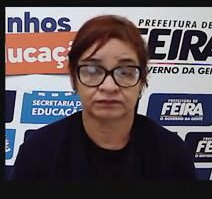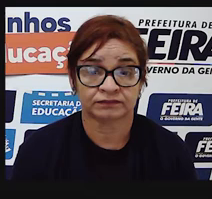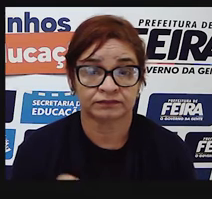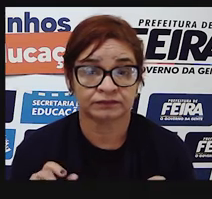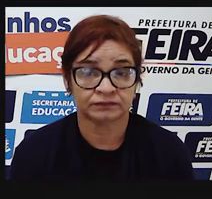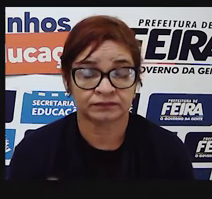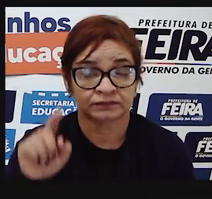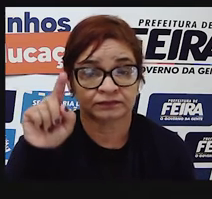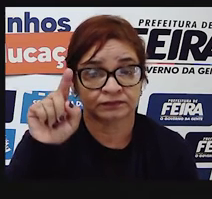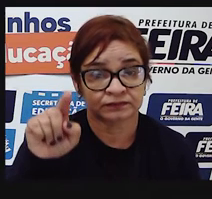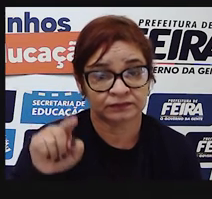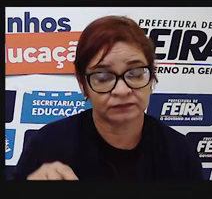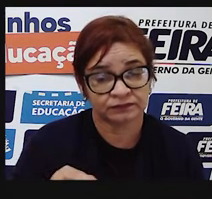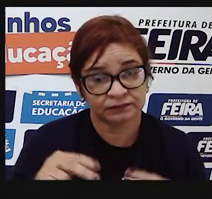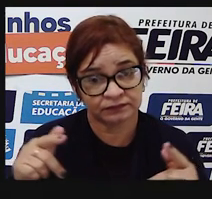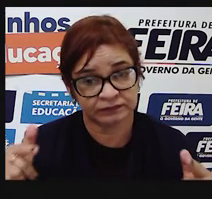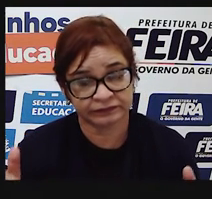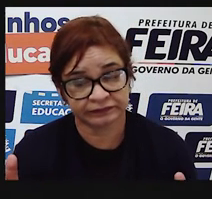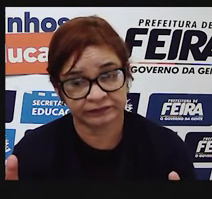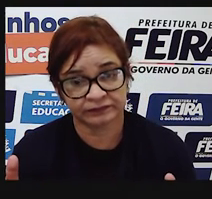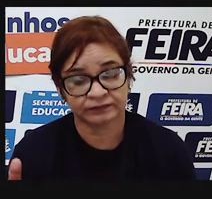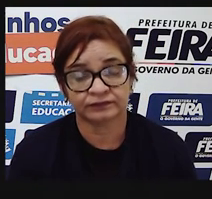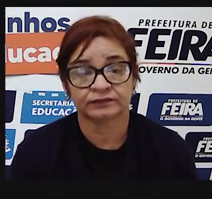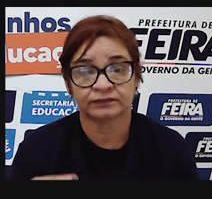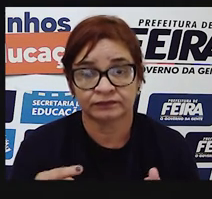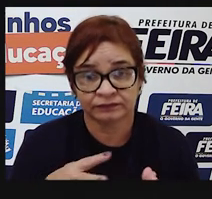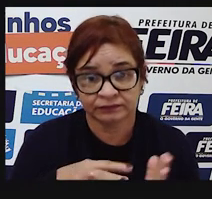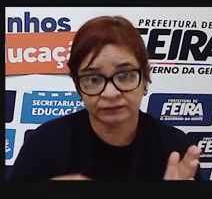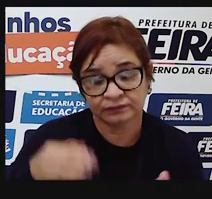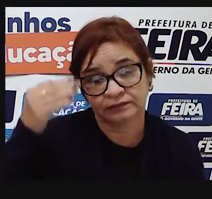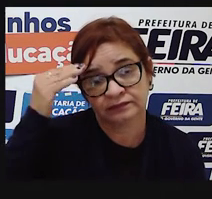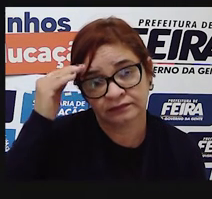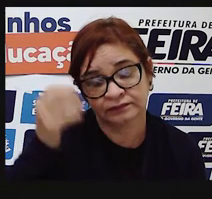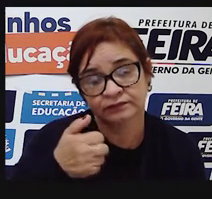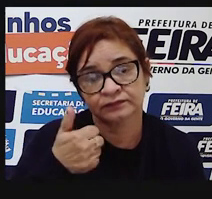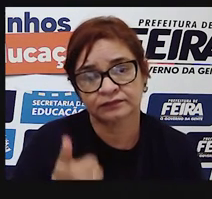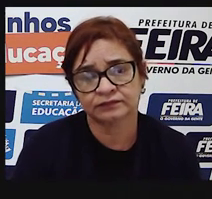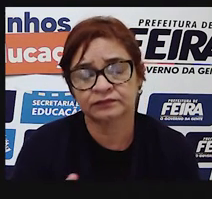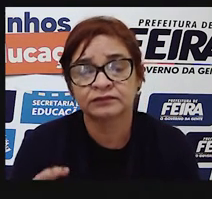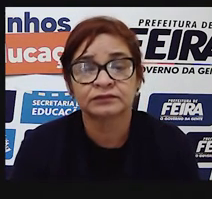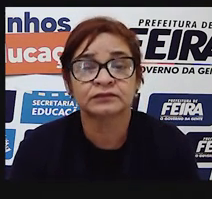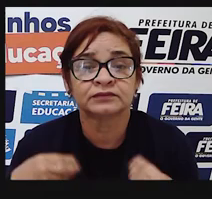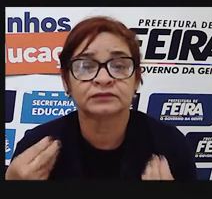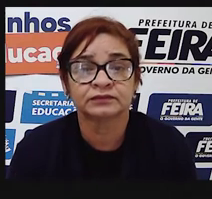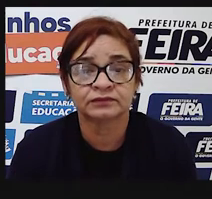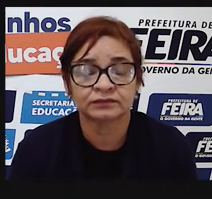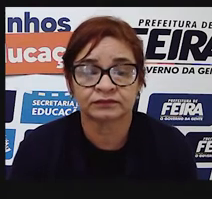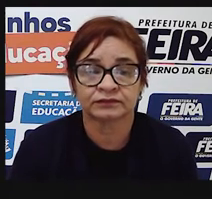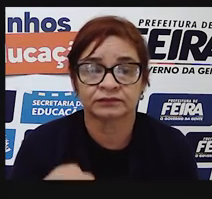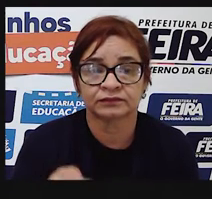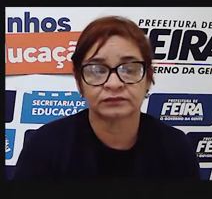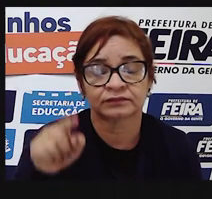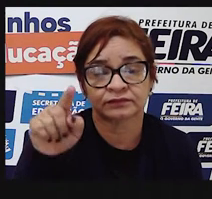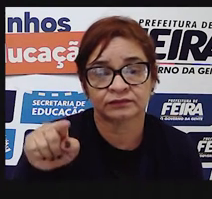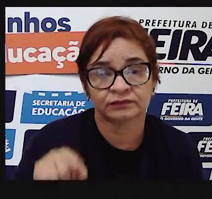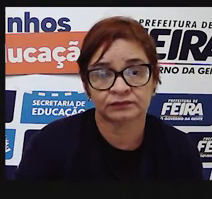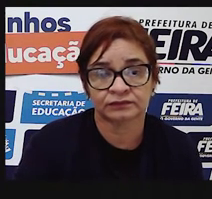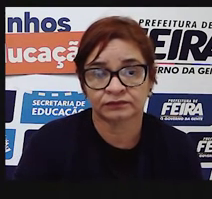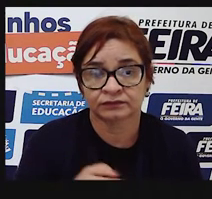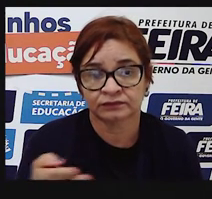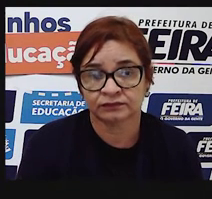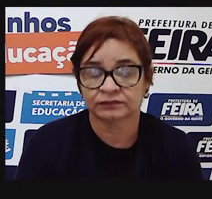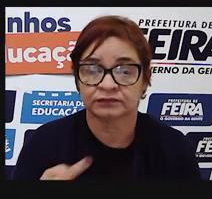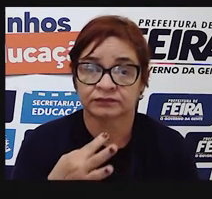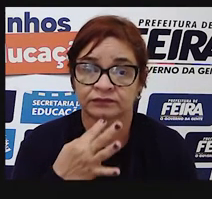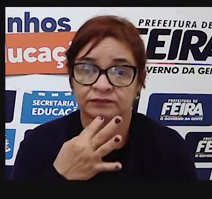ela dá sentido ao texto. E quais são os sinais de pontuação que nós já conhecemos? Já